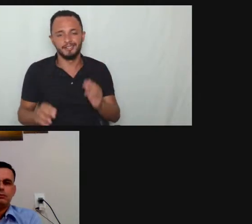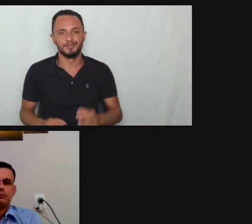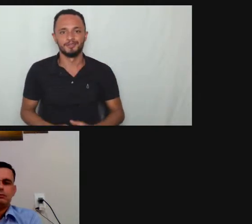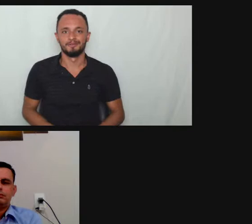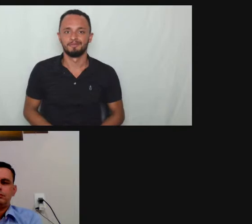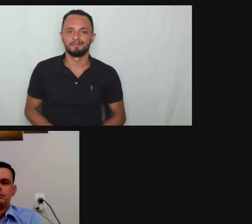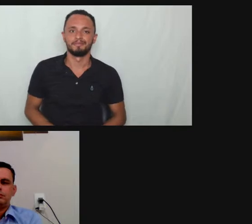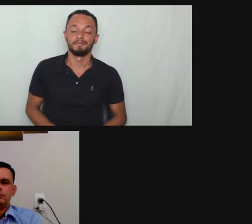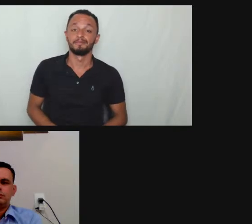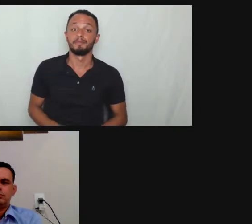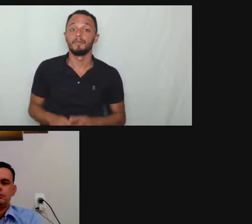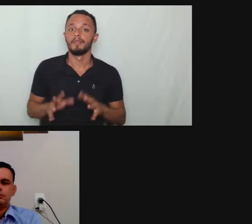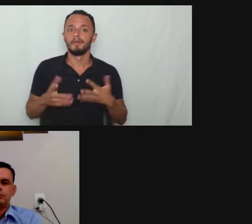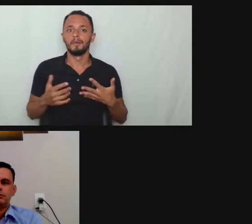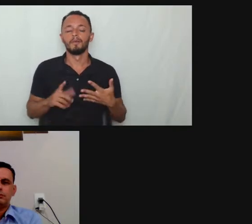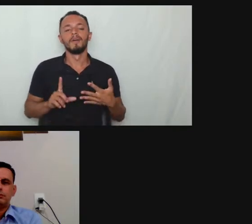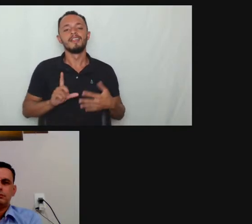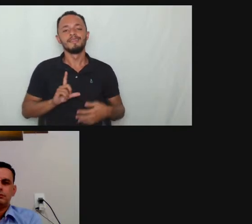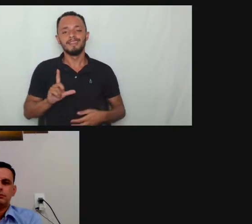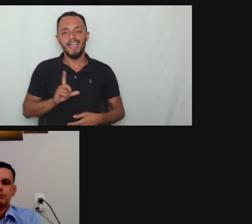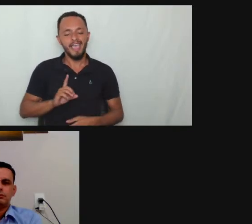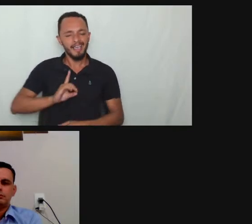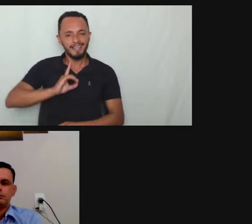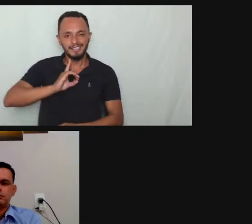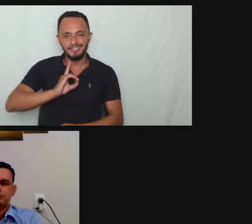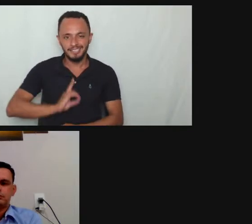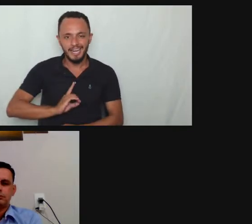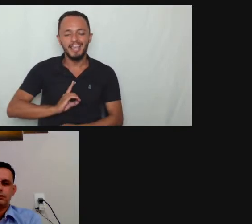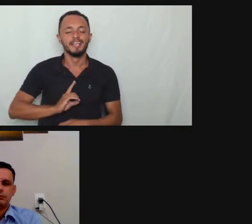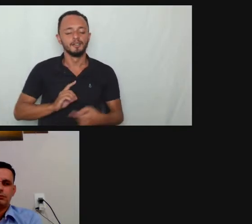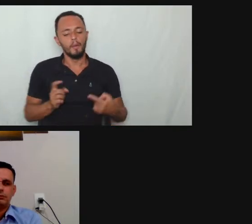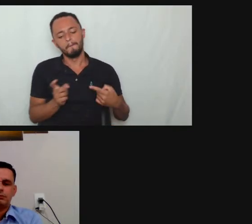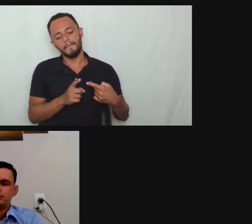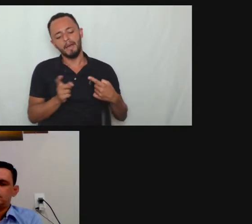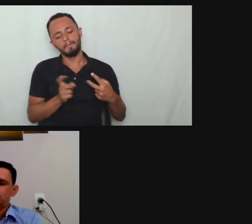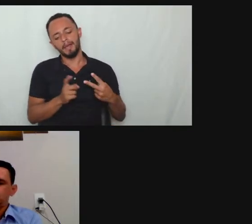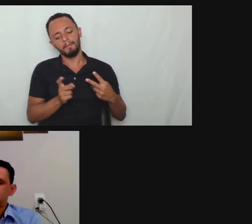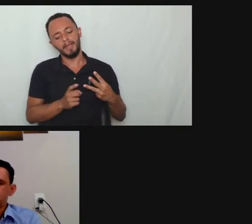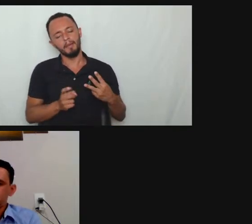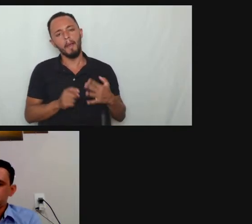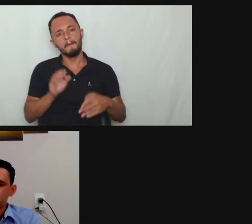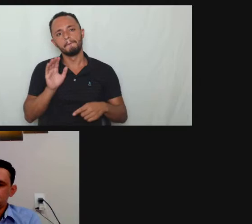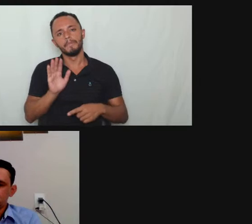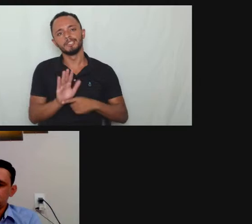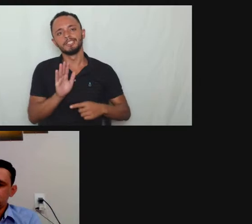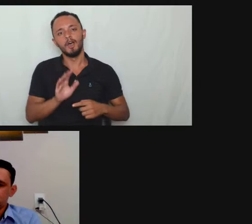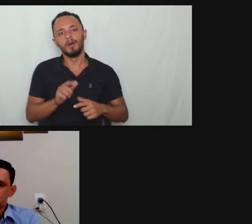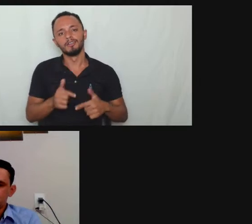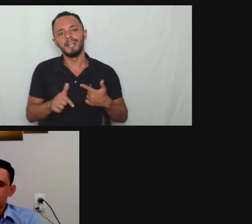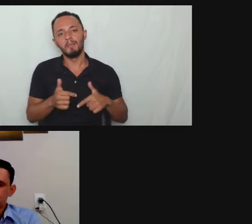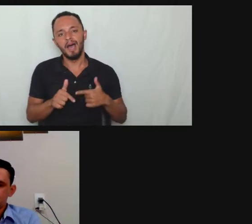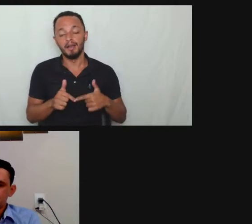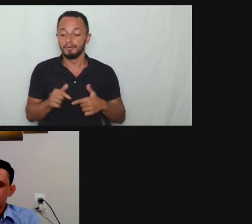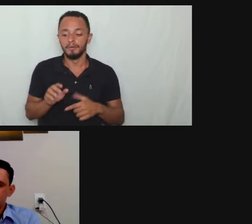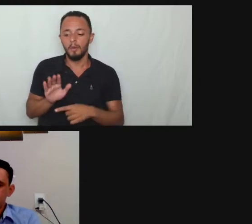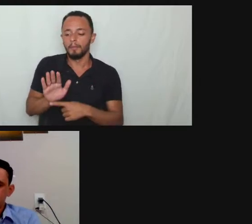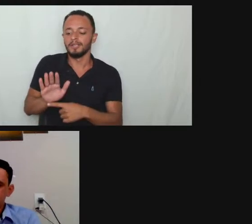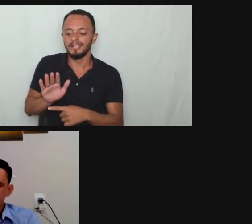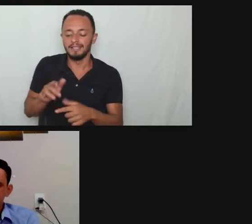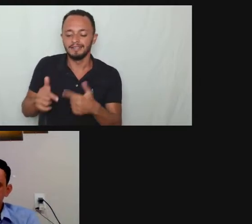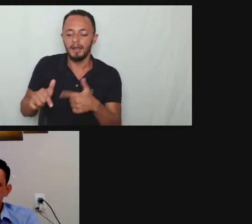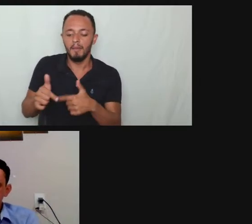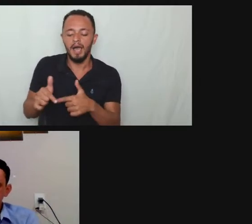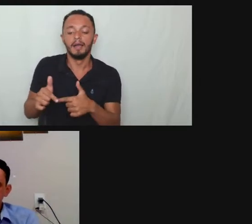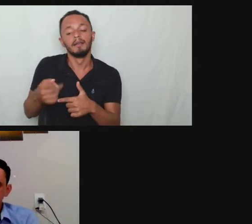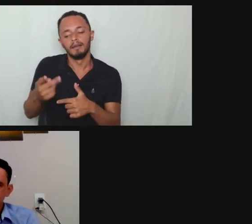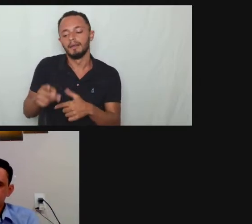série de direitos aqueles que são os principais em termos de proteção ao trabalho da pessoa com deficiência a gente começou desde a